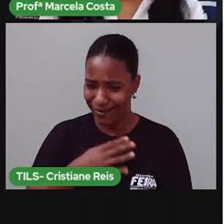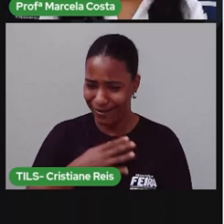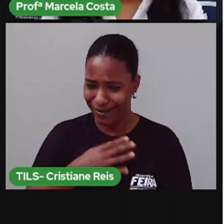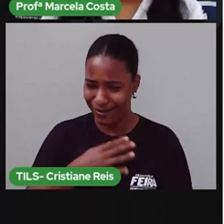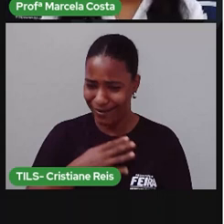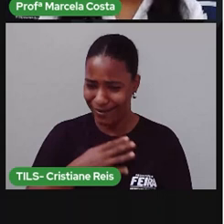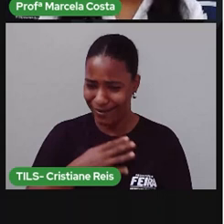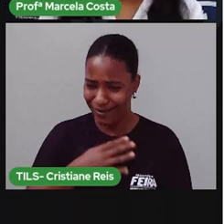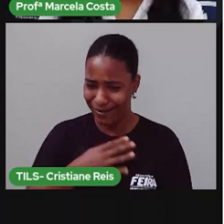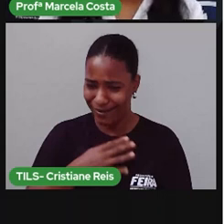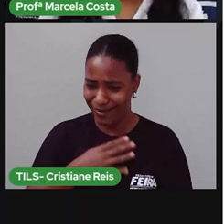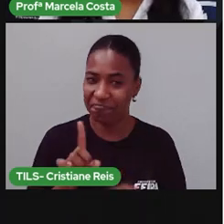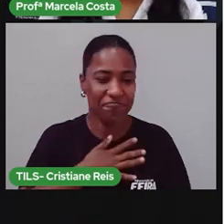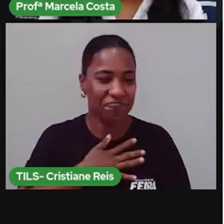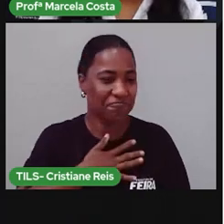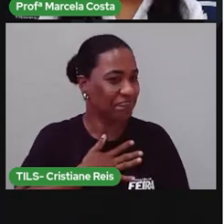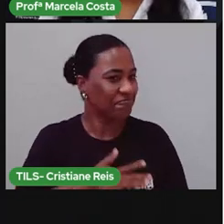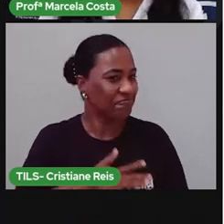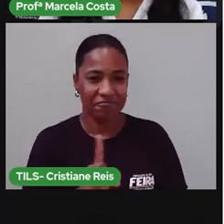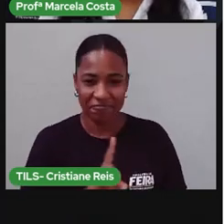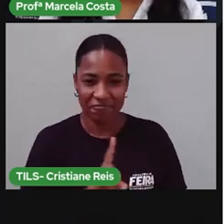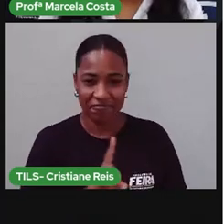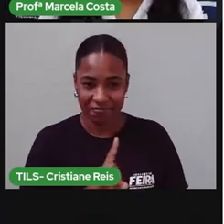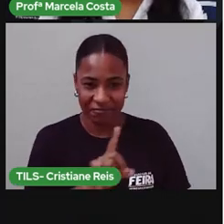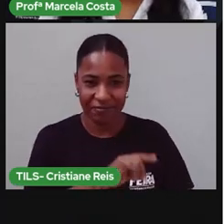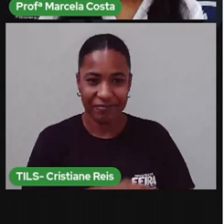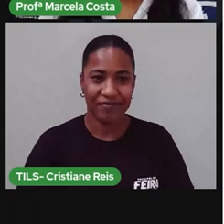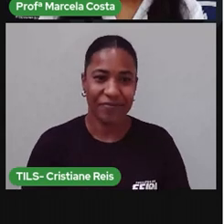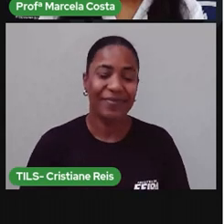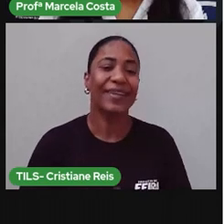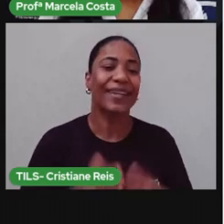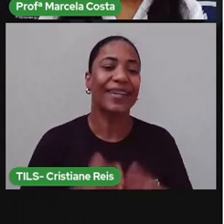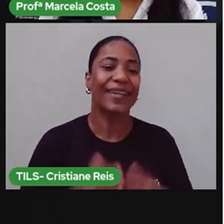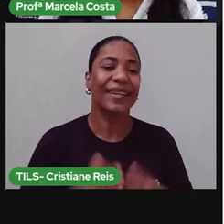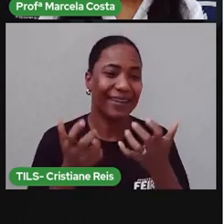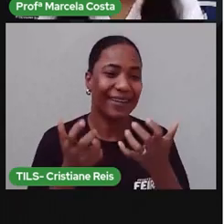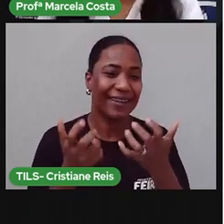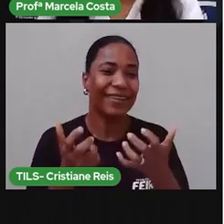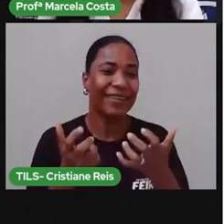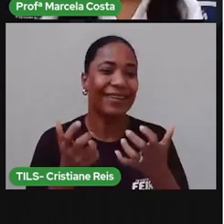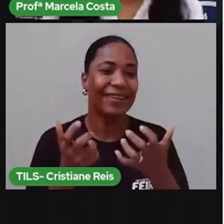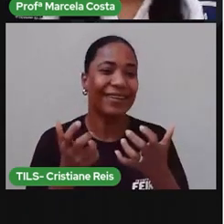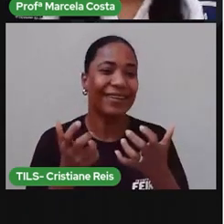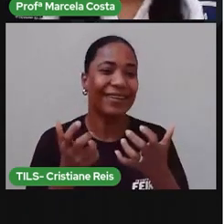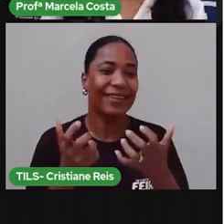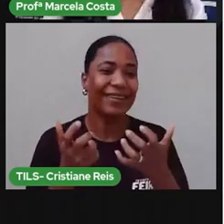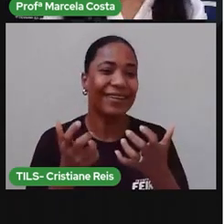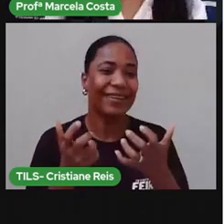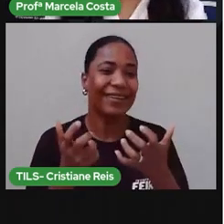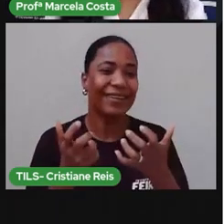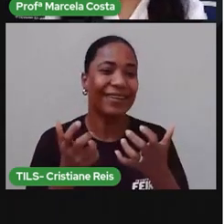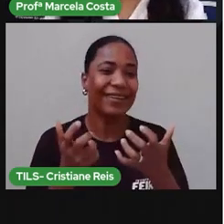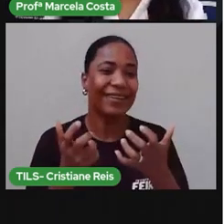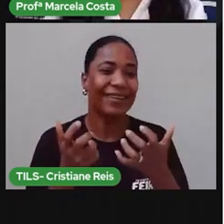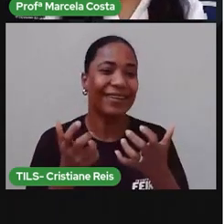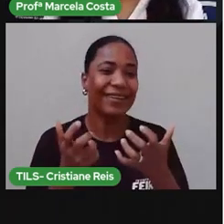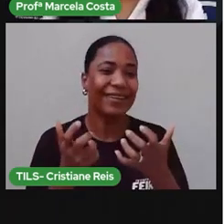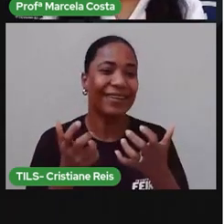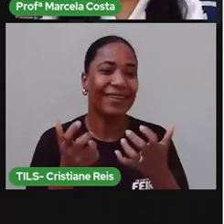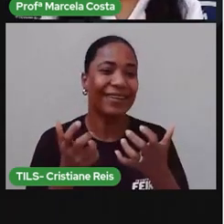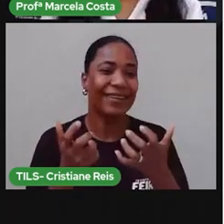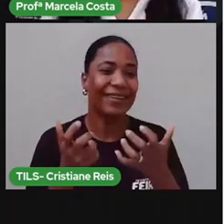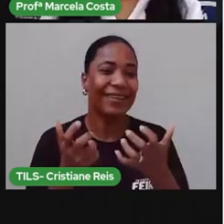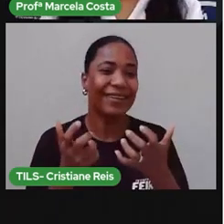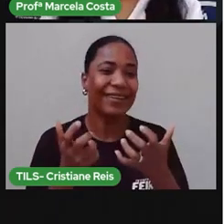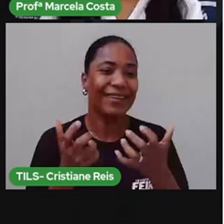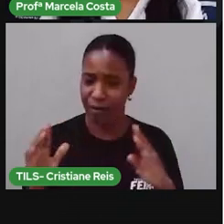Não gostou dessa ideia, não é isso? Ela propôs outra coisa. Como era um domingo, ela disse, hoje ninguém vai trabalhar. Eu não